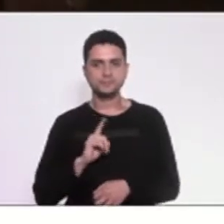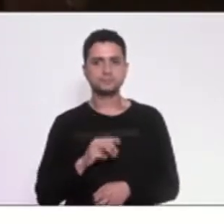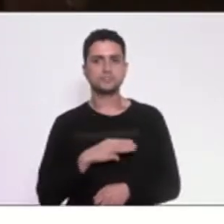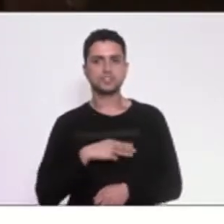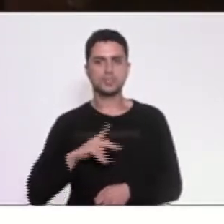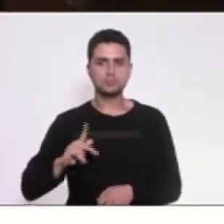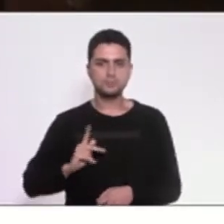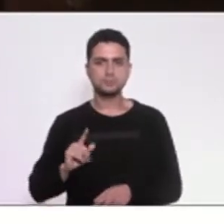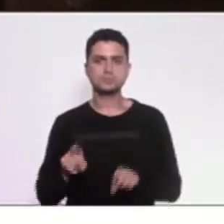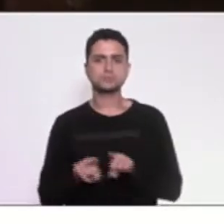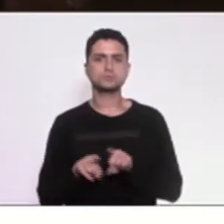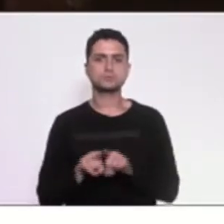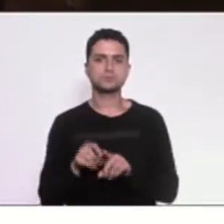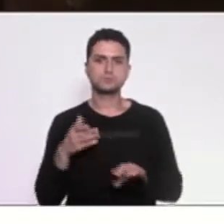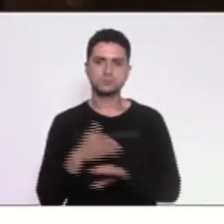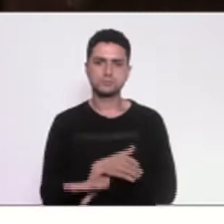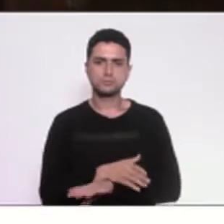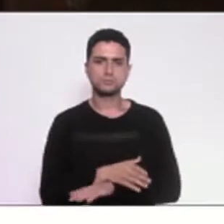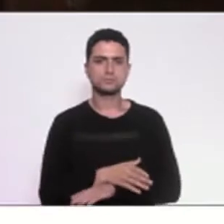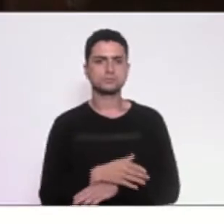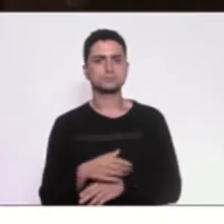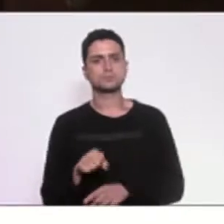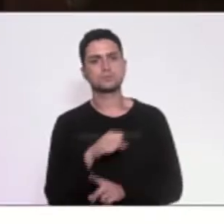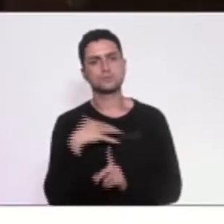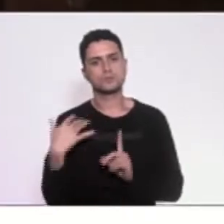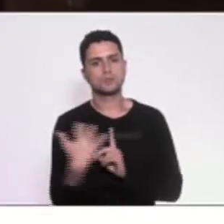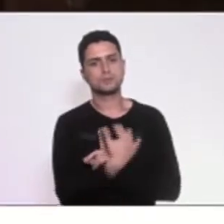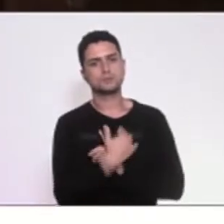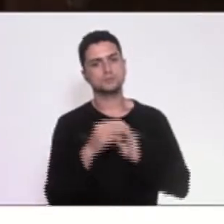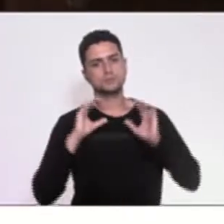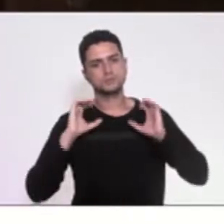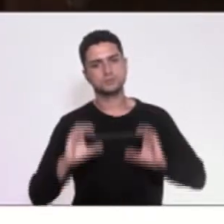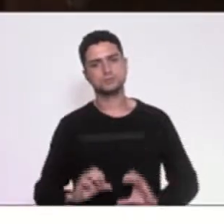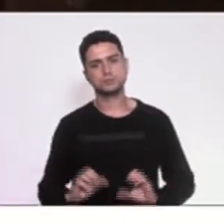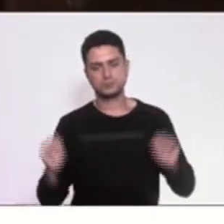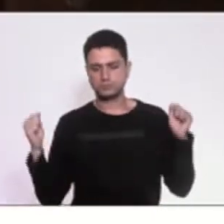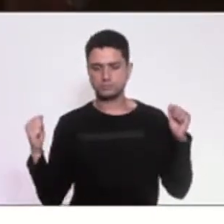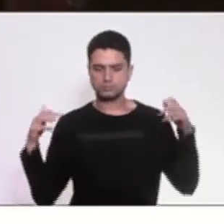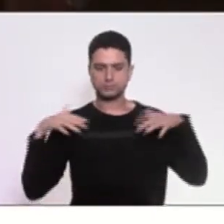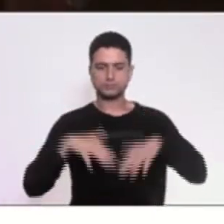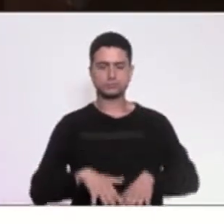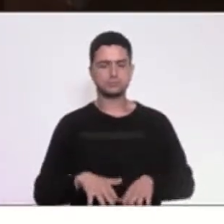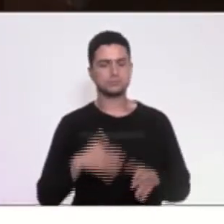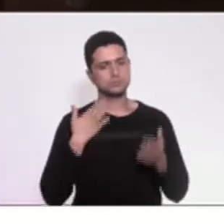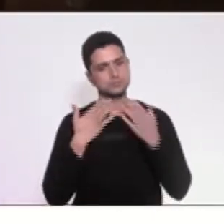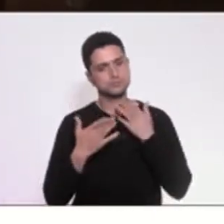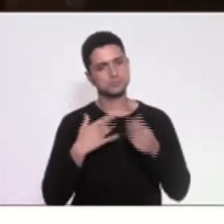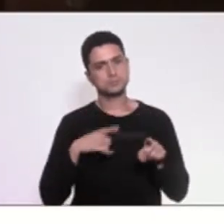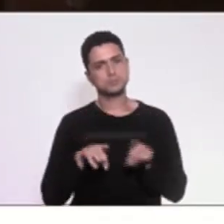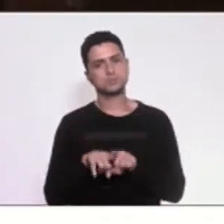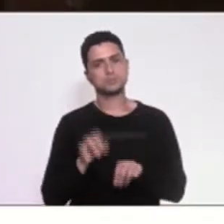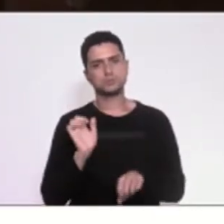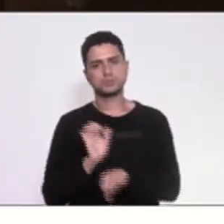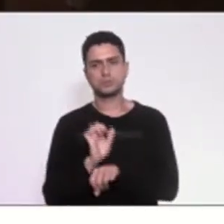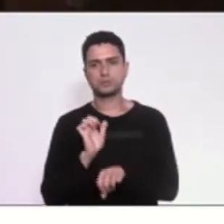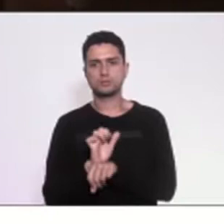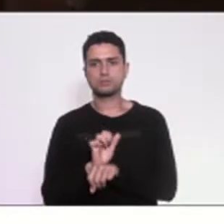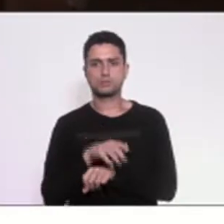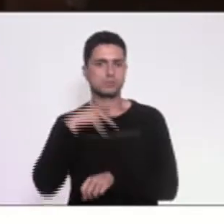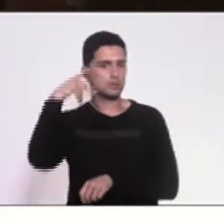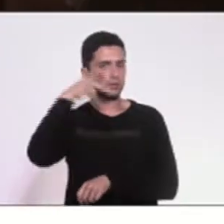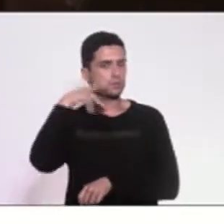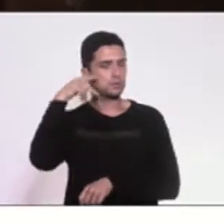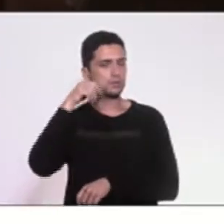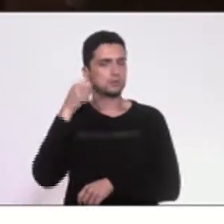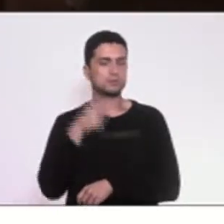representação da sociedade civil, representação do Parlamento Estadual. Instalou-se, portanto, o Conselho Consultivo da região